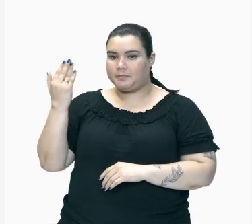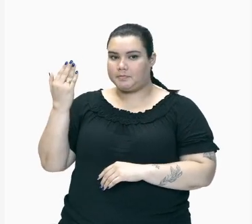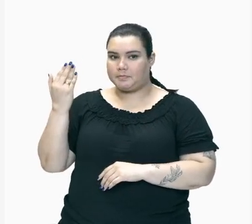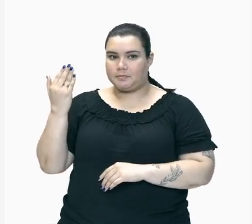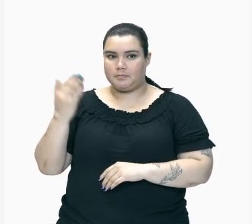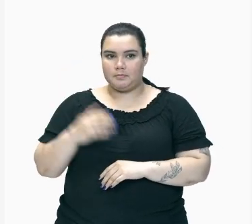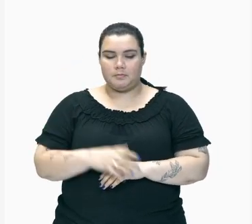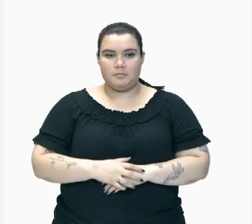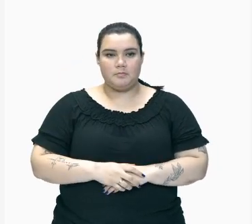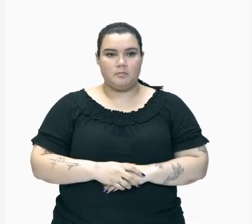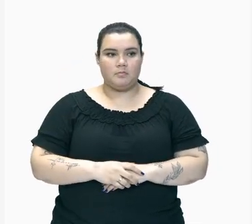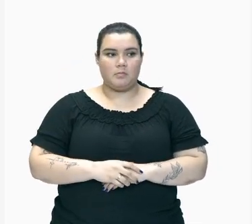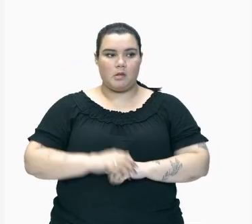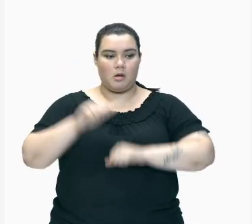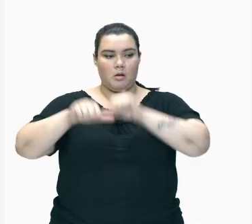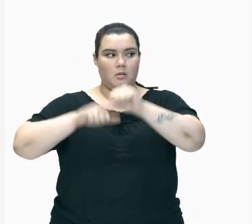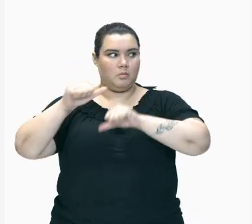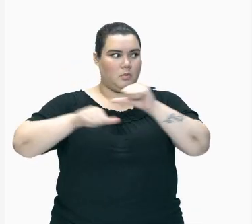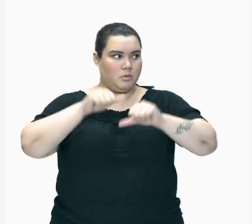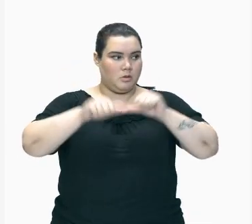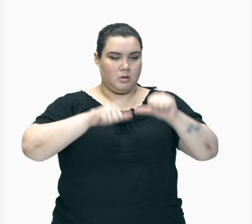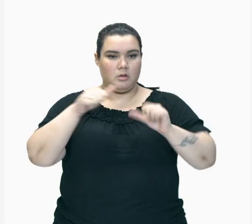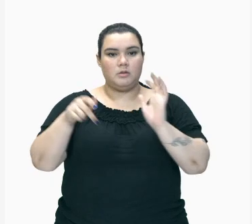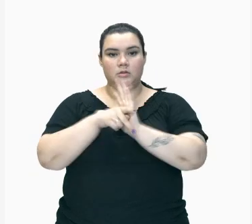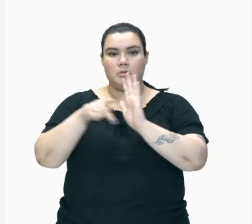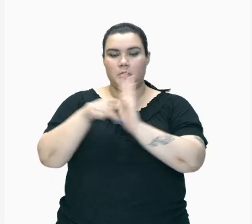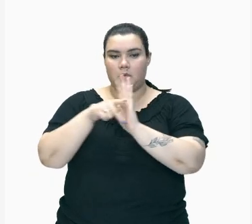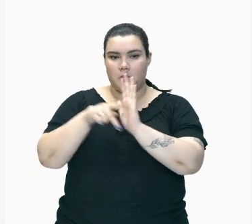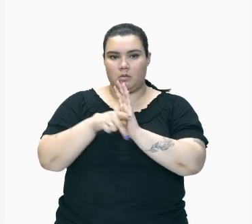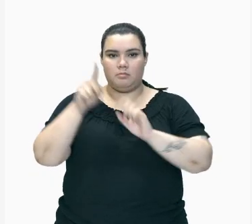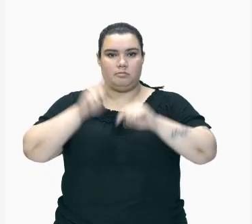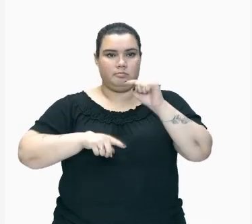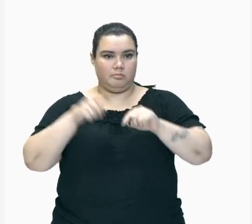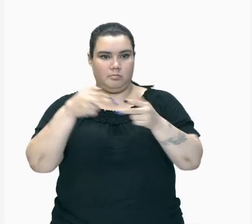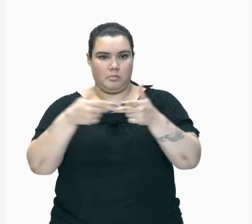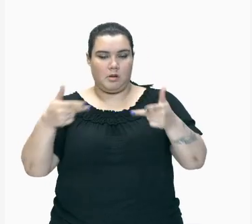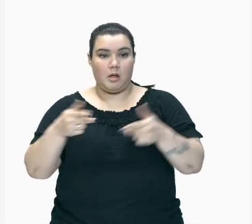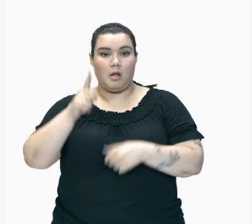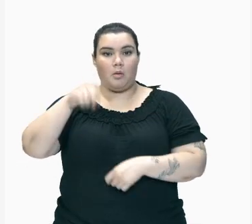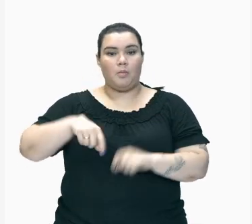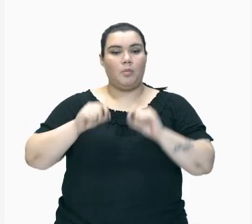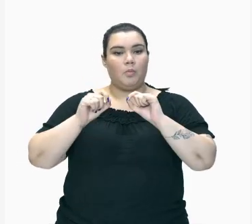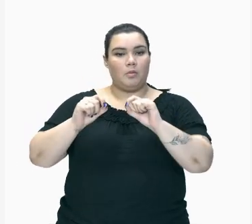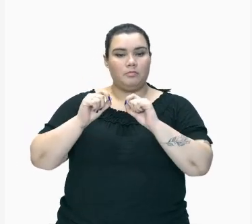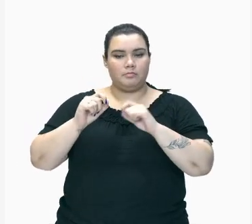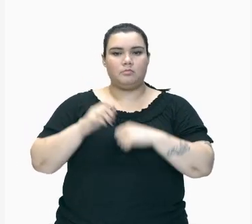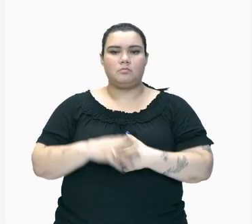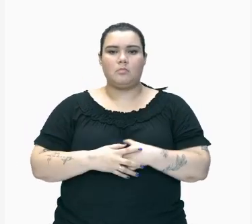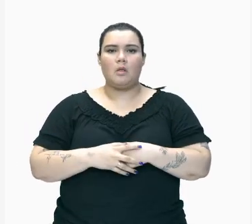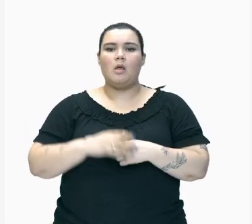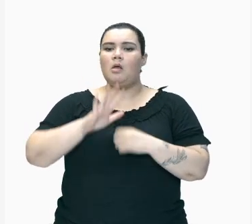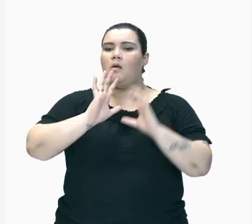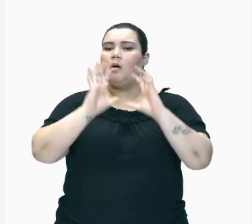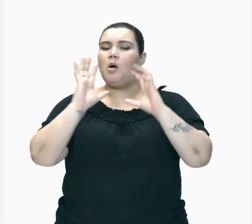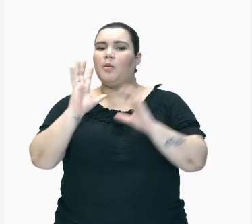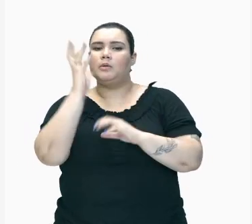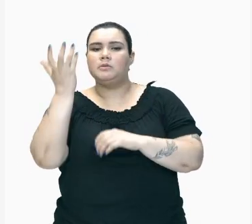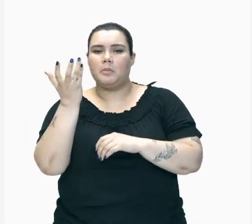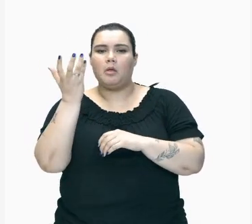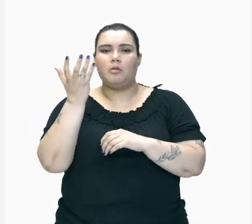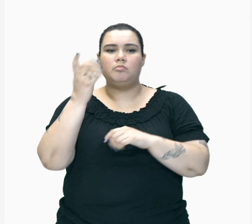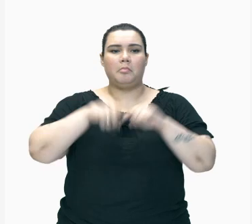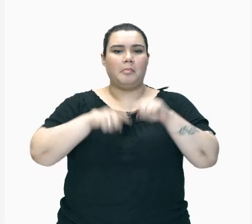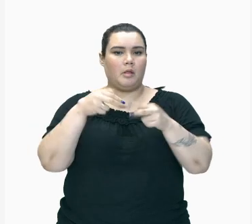As transformações Da matéria São também Chamadas De fenômenos Materiais Ou